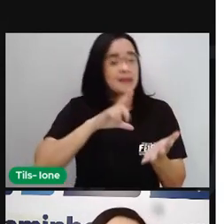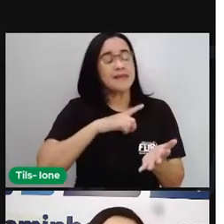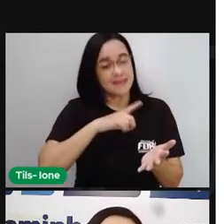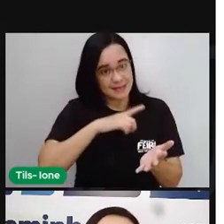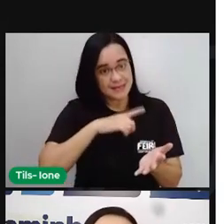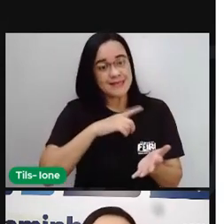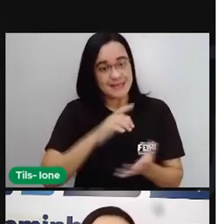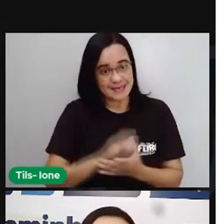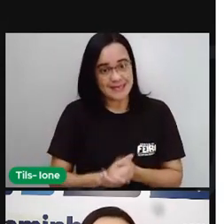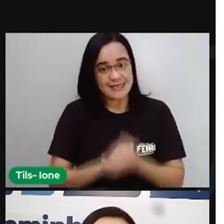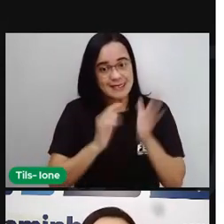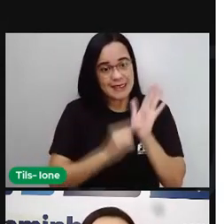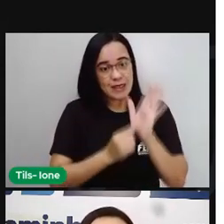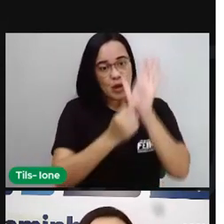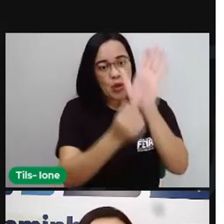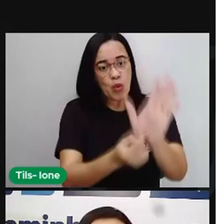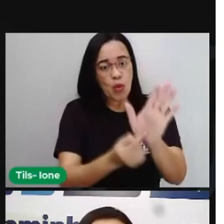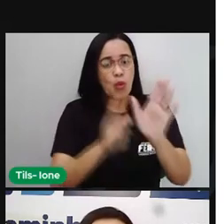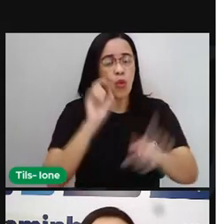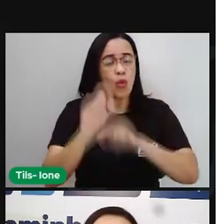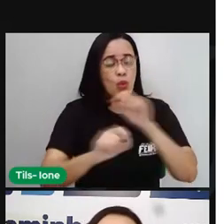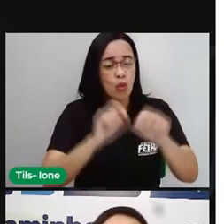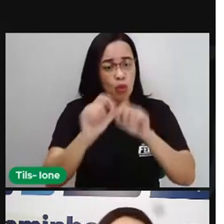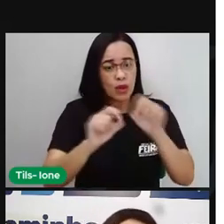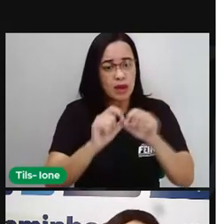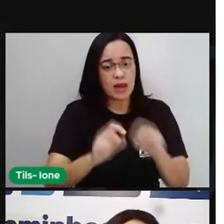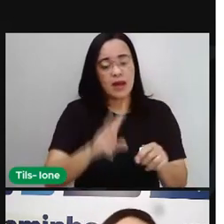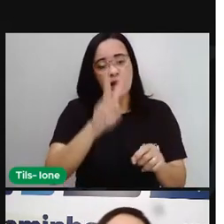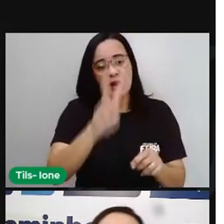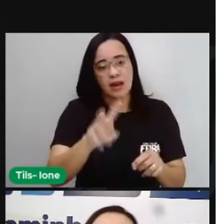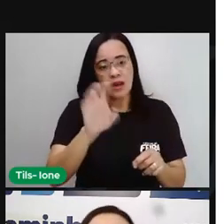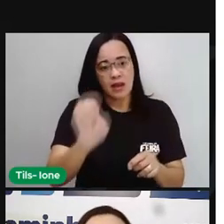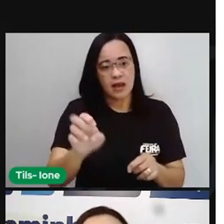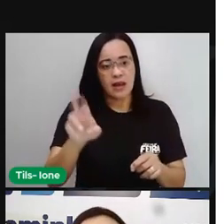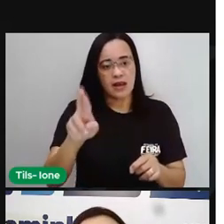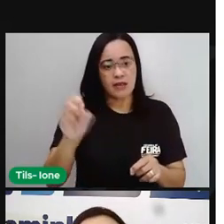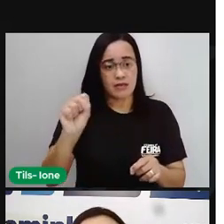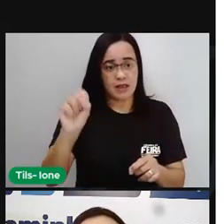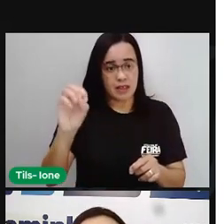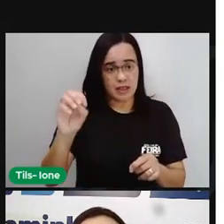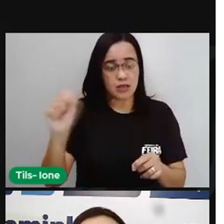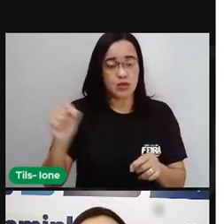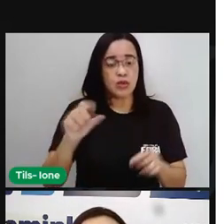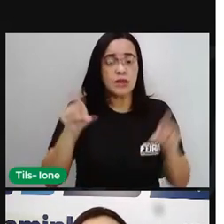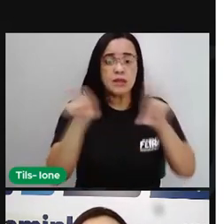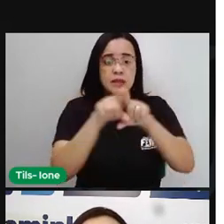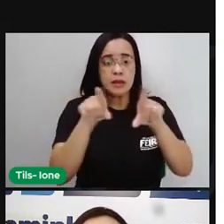apresentam em forma de versos e estrofes, com rima e ritmo.